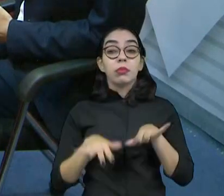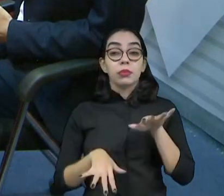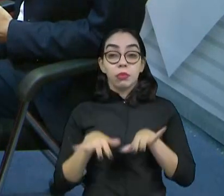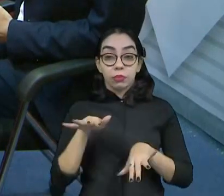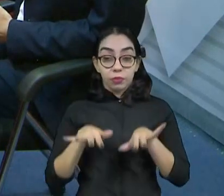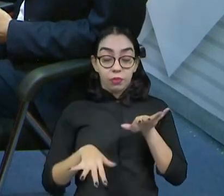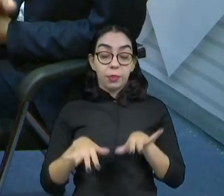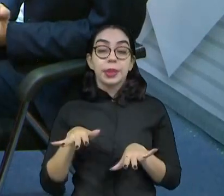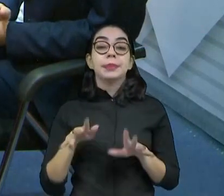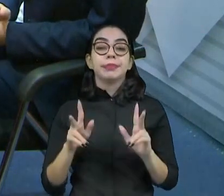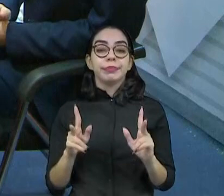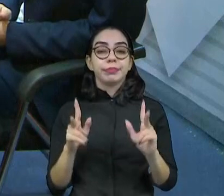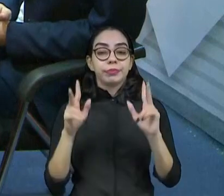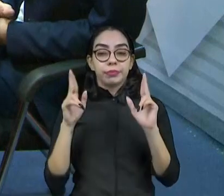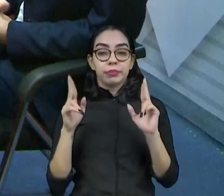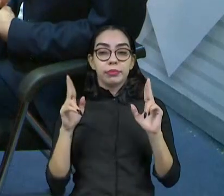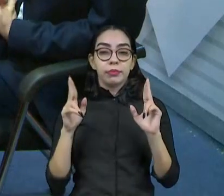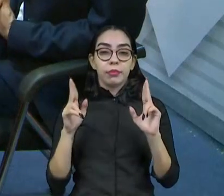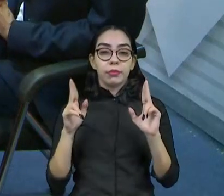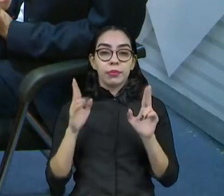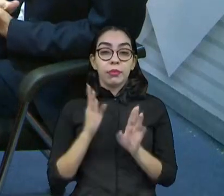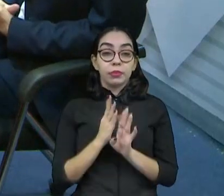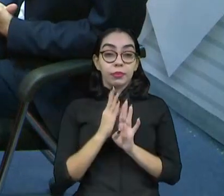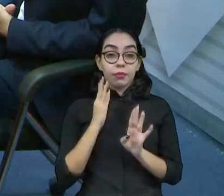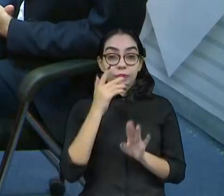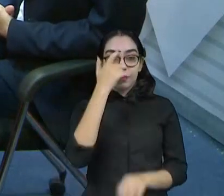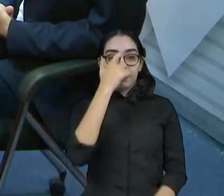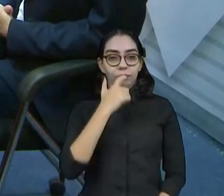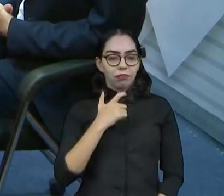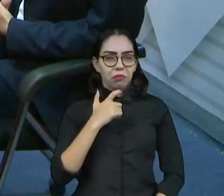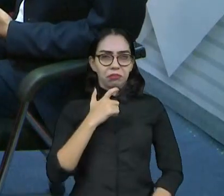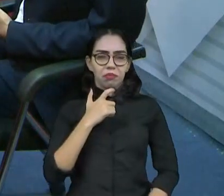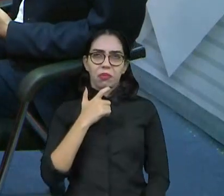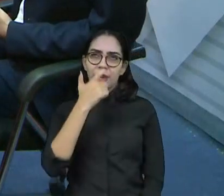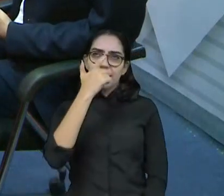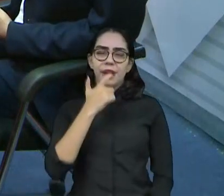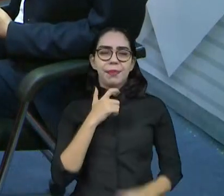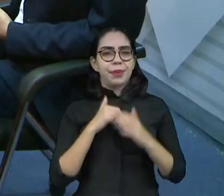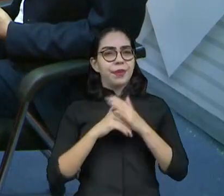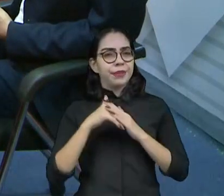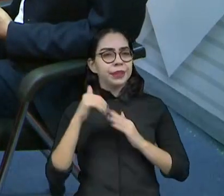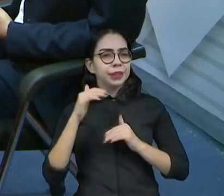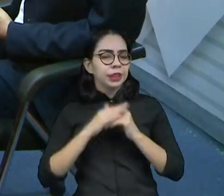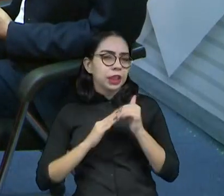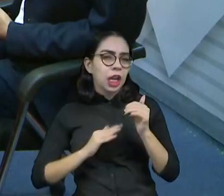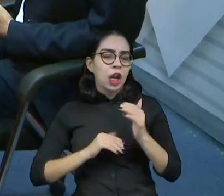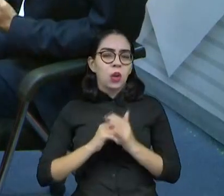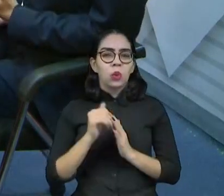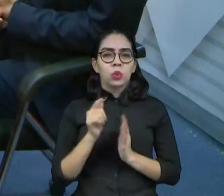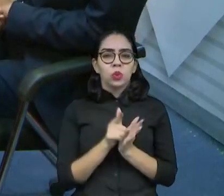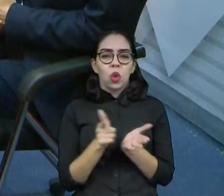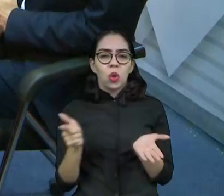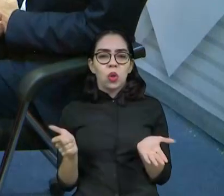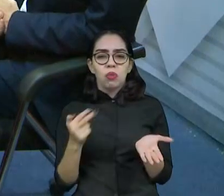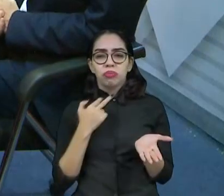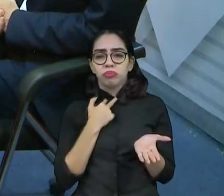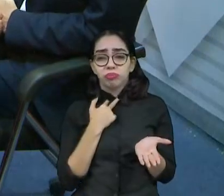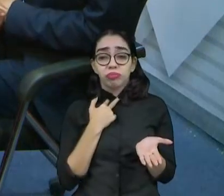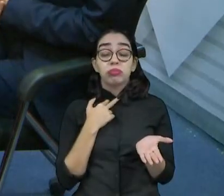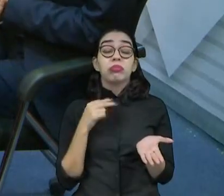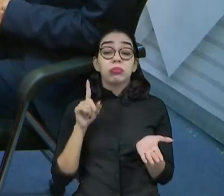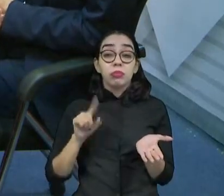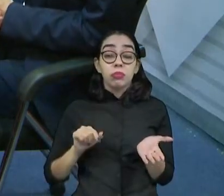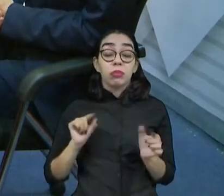esses recortes, outras não. Porque eu sou jornalista, eu não sou eleitora. Não é, mas o meu voto não vale. Isso ocorre principalmente, na verdade, com